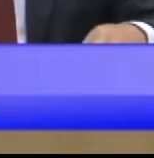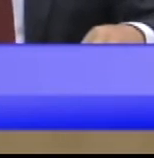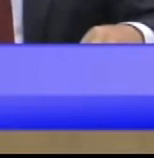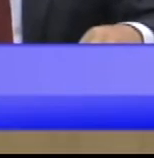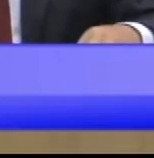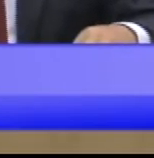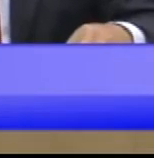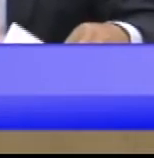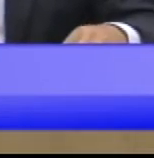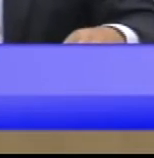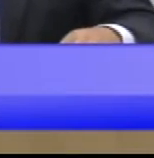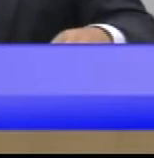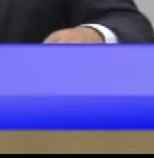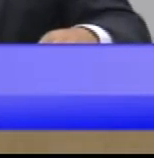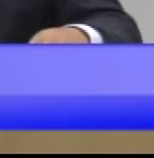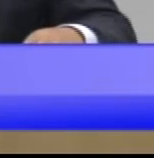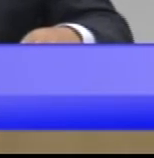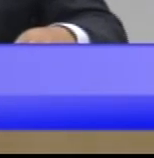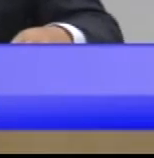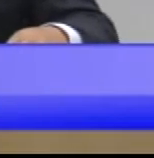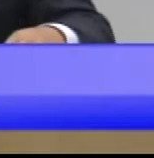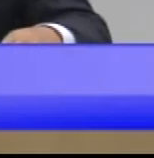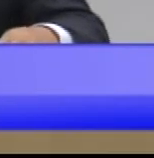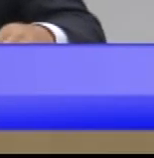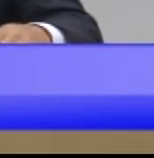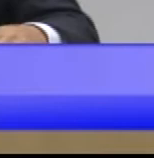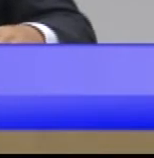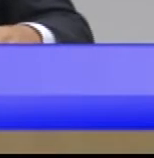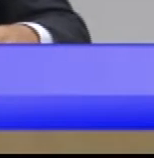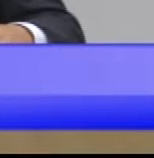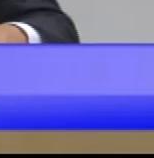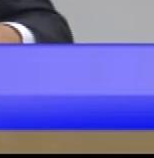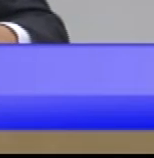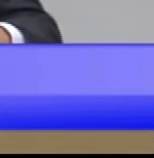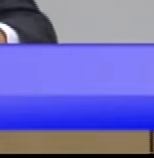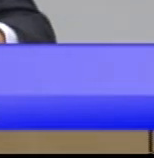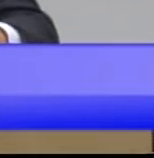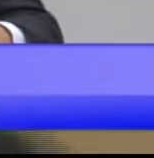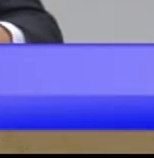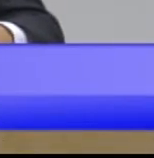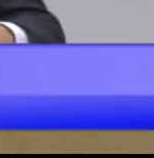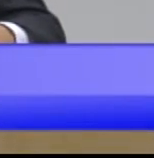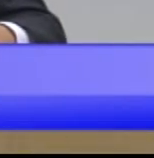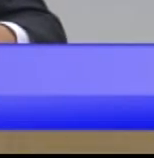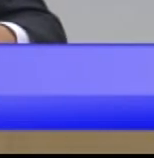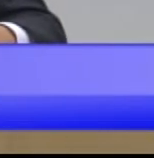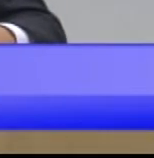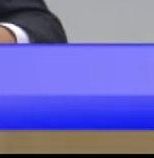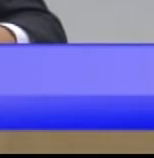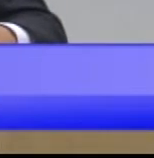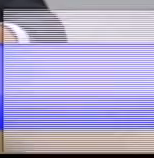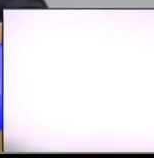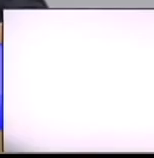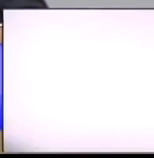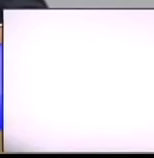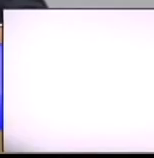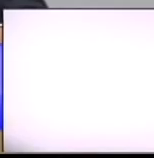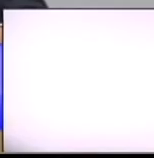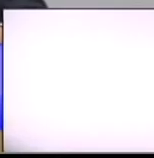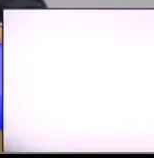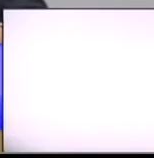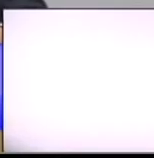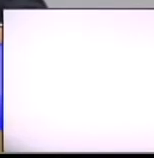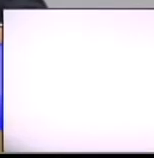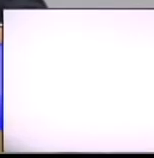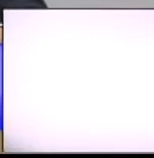Municipal de Paulina dá início aos trabalhos desta sessão. Ordem dos trabalhos para a décima sessão ordinária, a